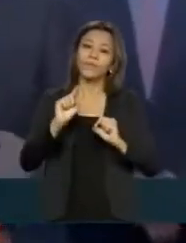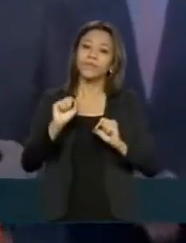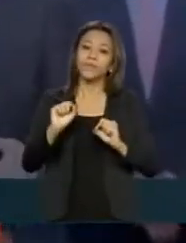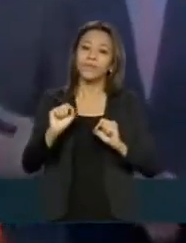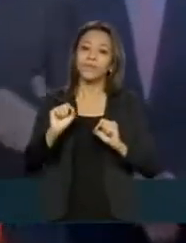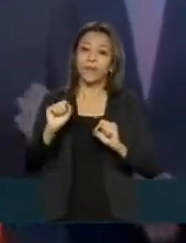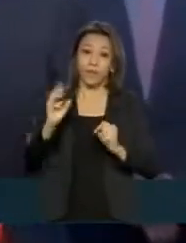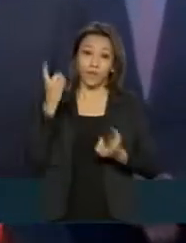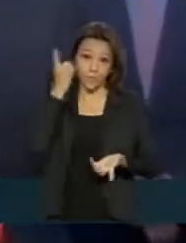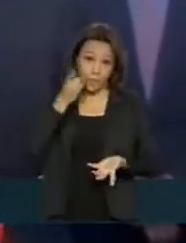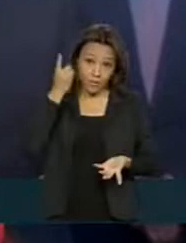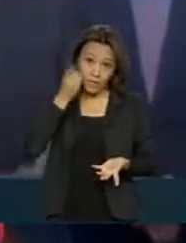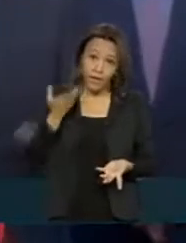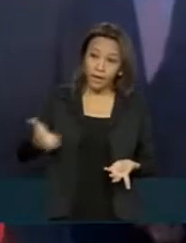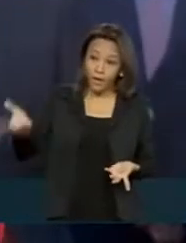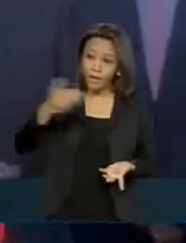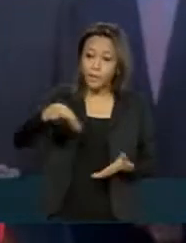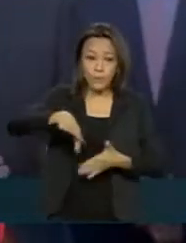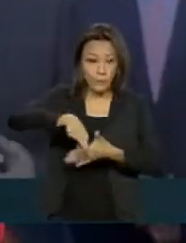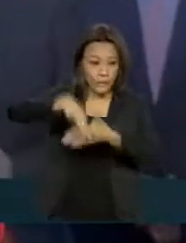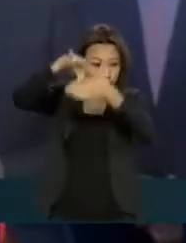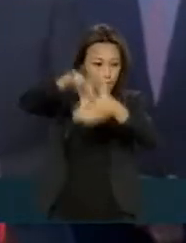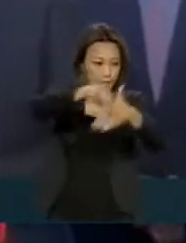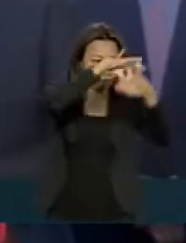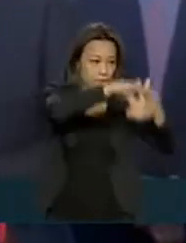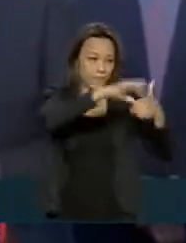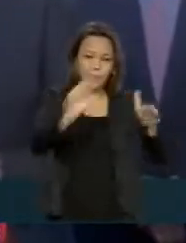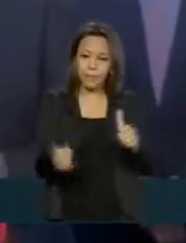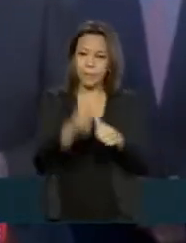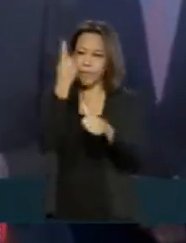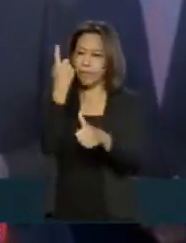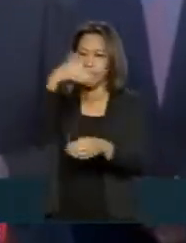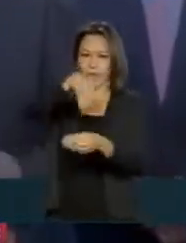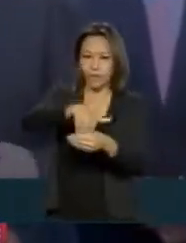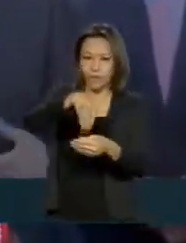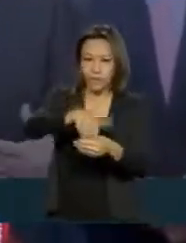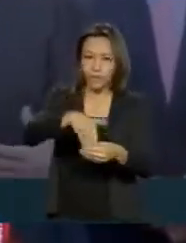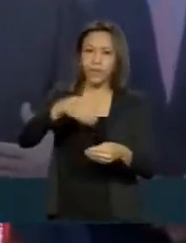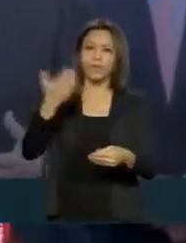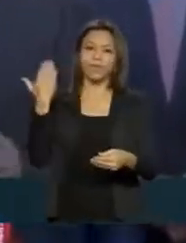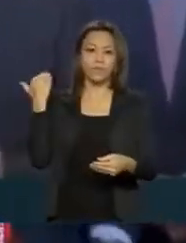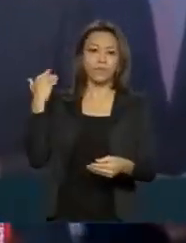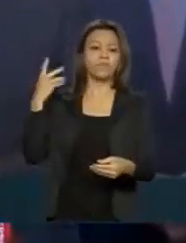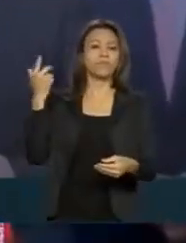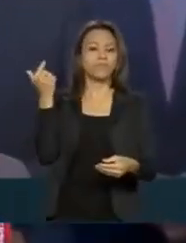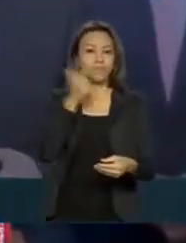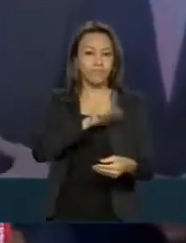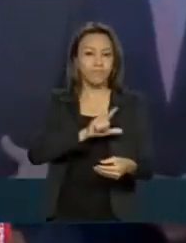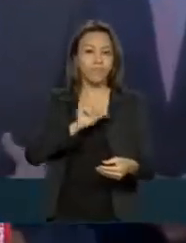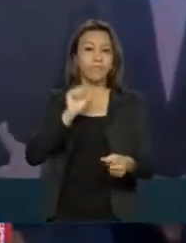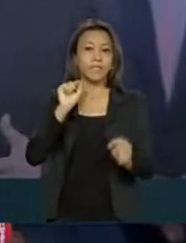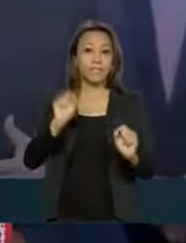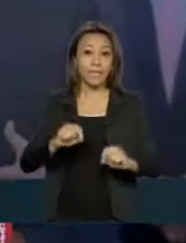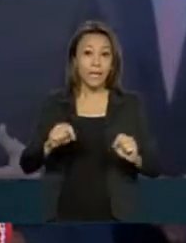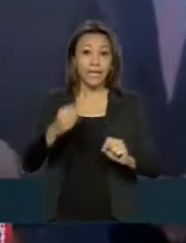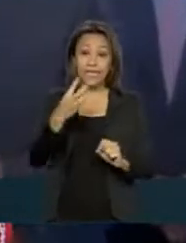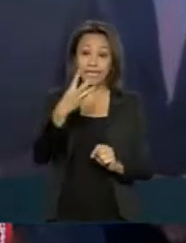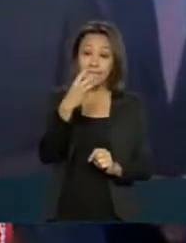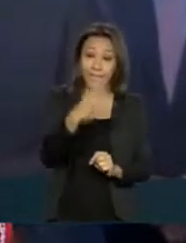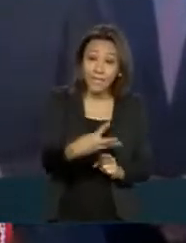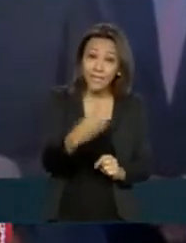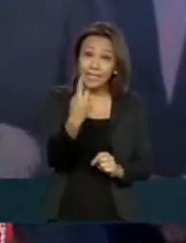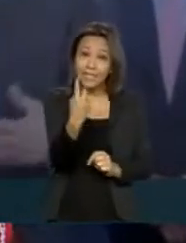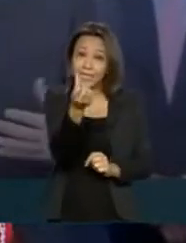Deputados, agradecer aos senhores líderes que já na primeira votação que tivemos nos permitiram fazer um quórum de 316